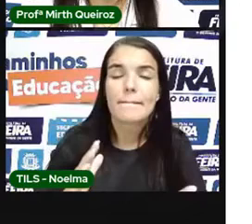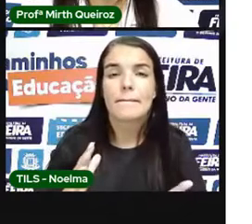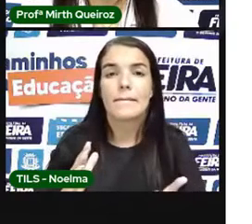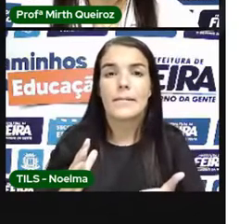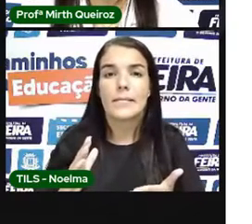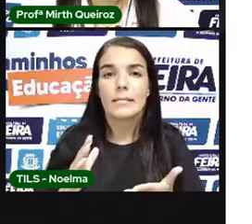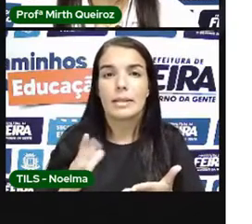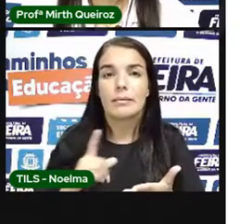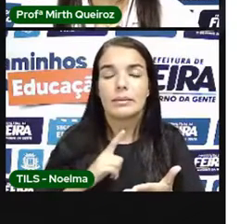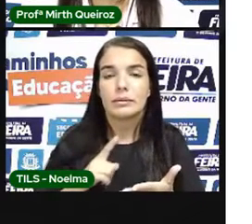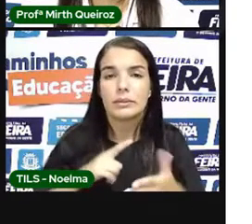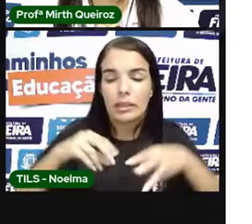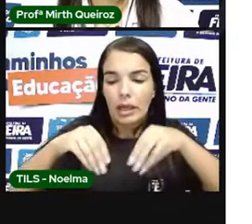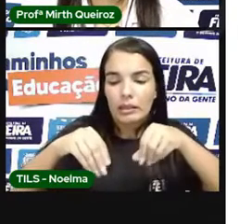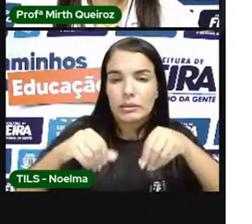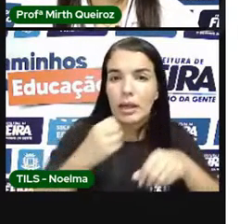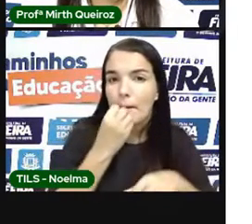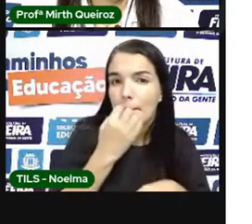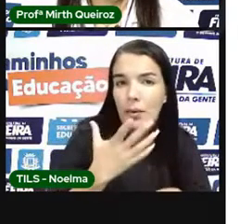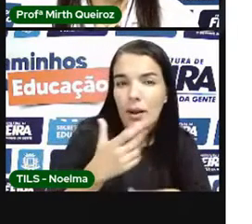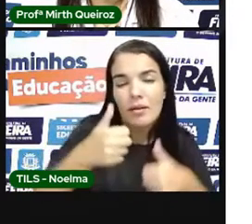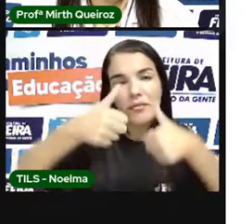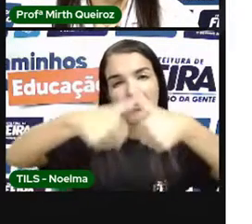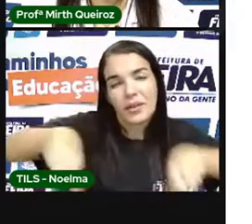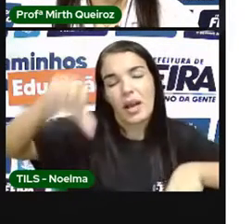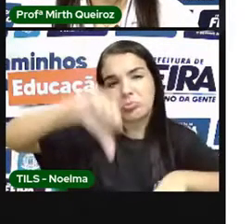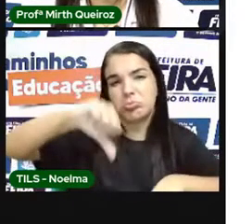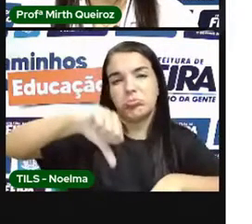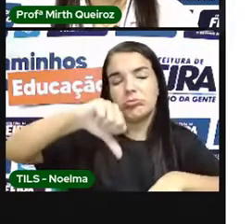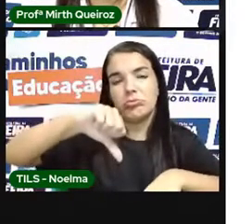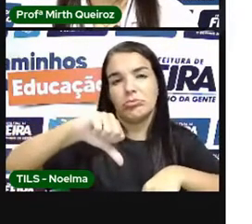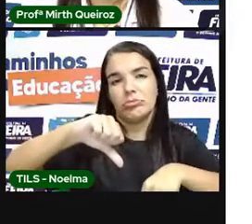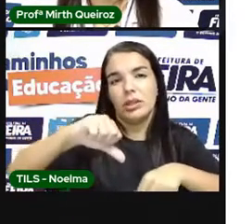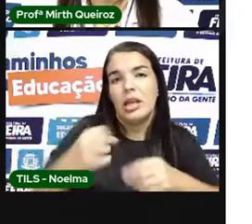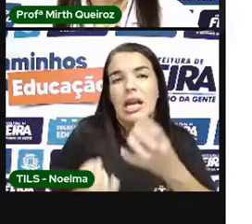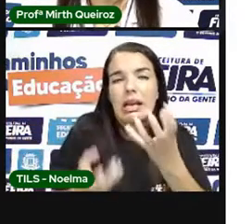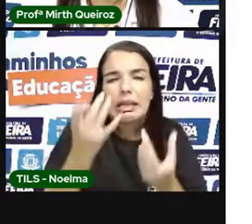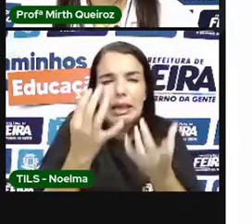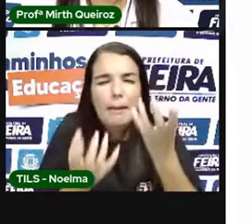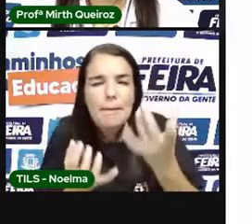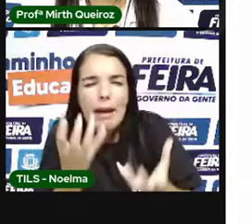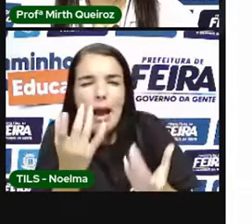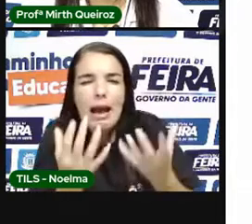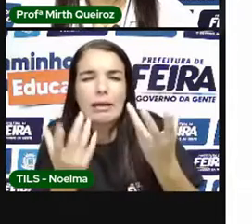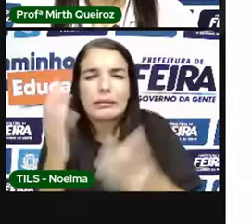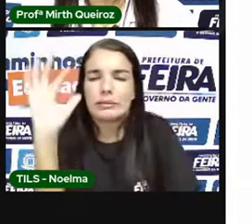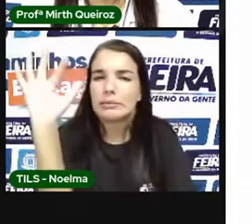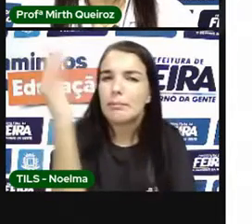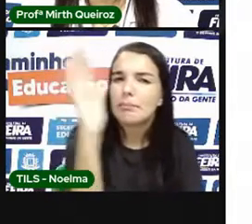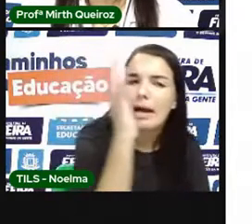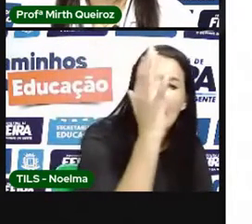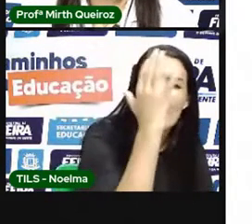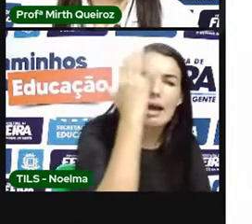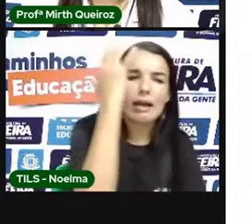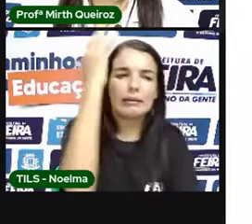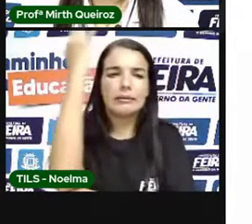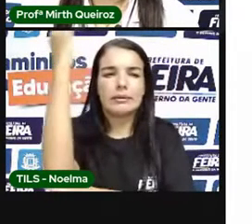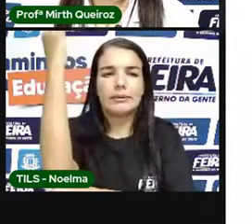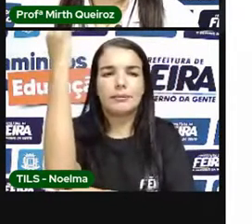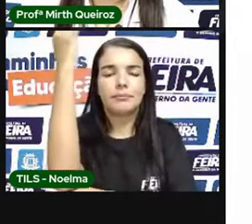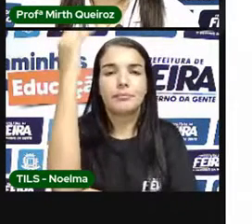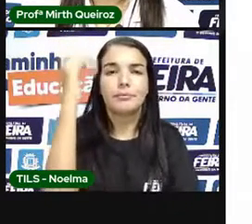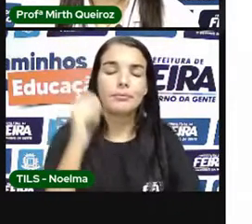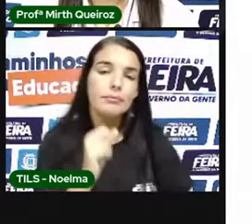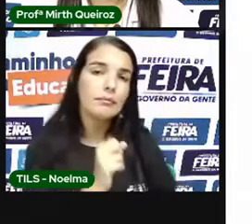nutrientes Do solo Queimadas Queimadas Florestas, né? Principalmente A